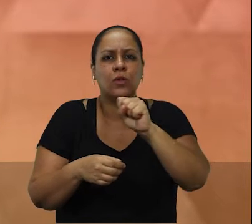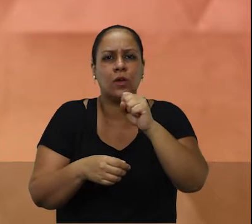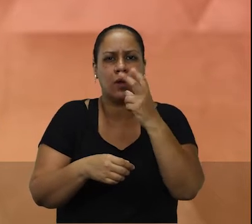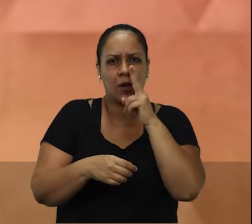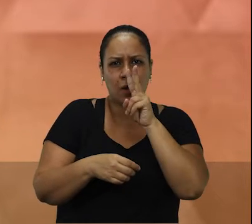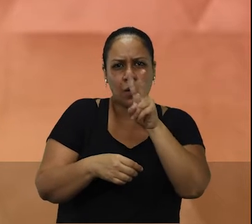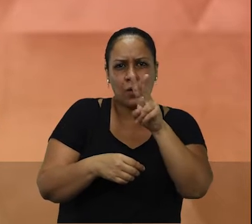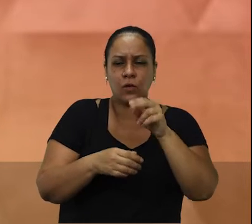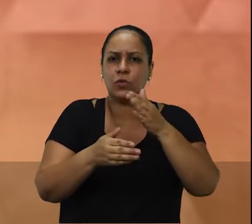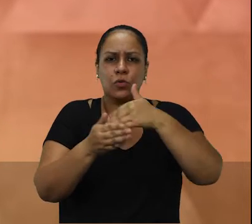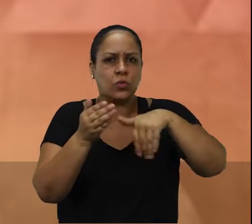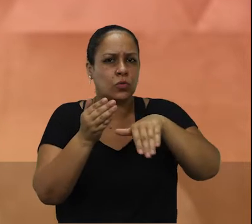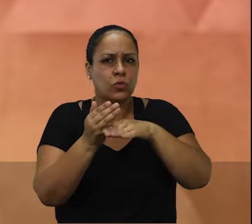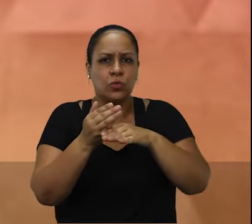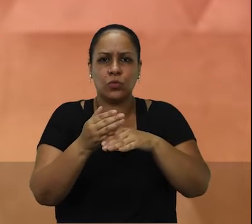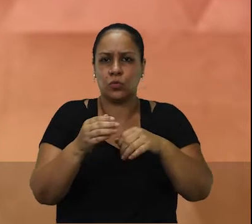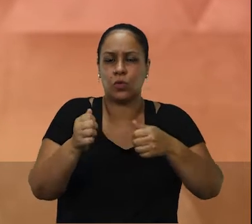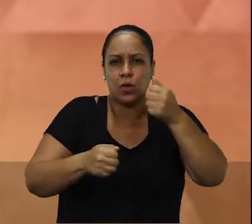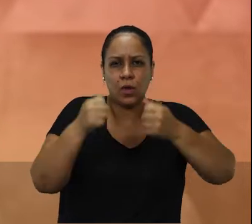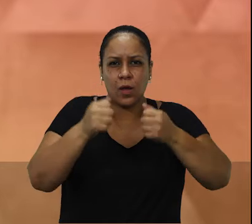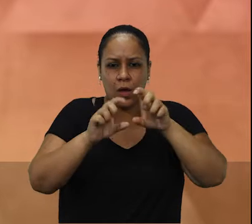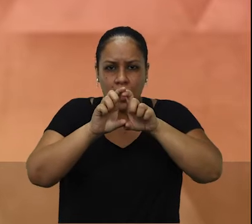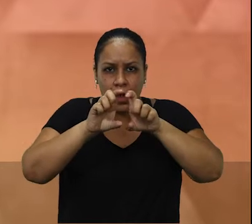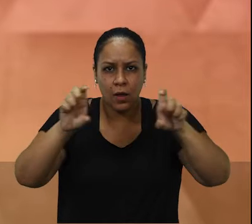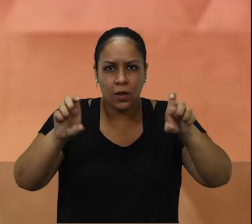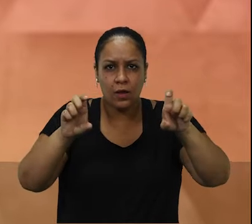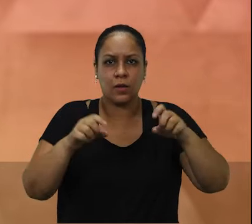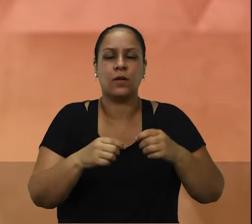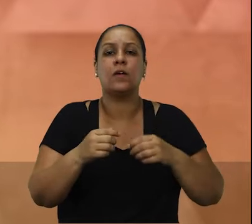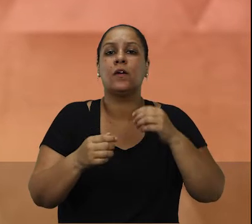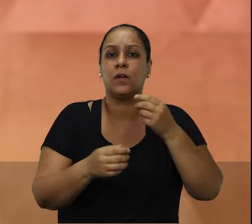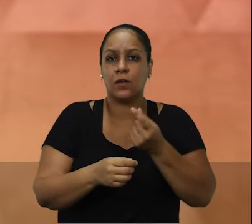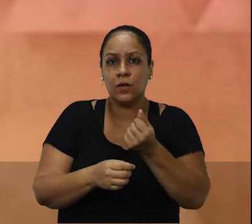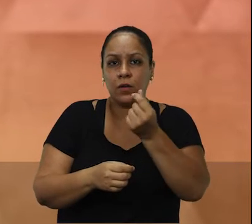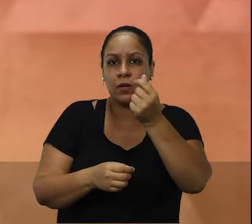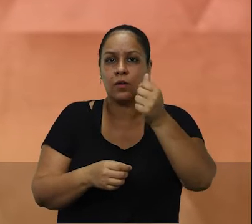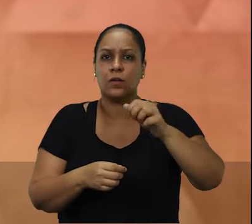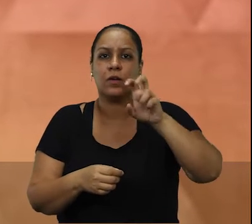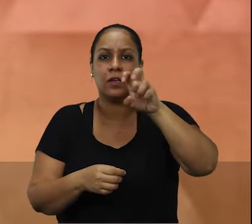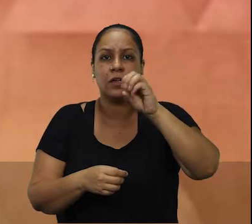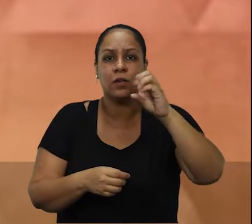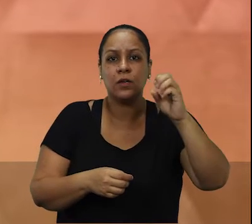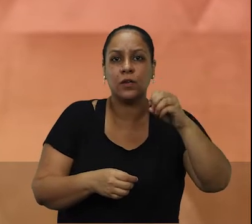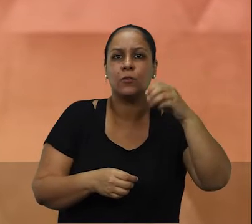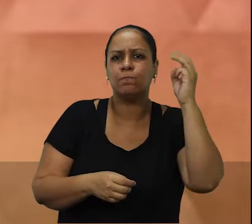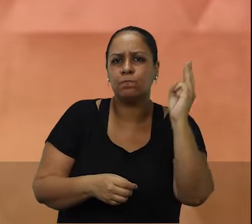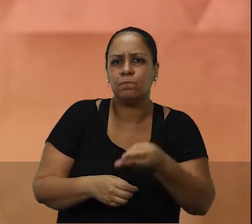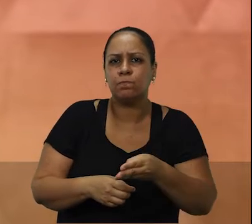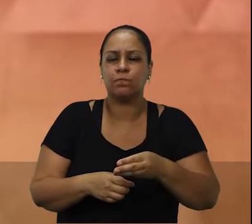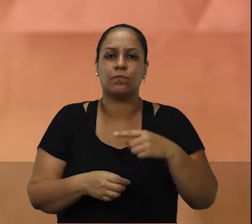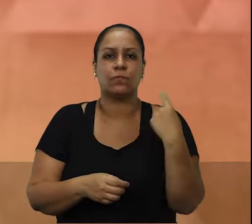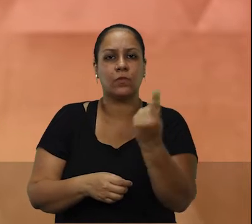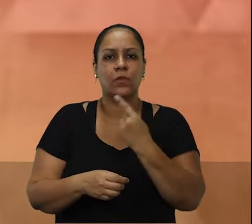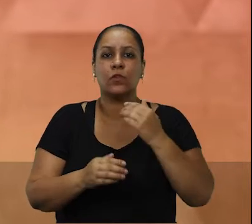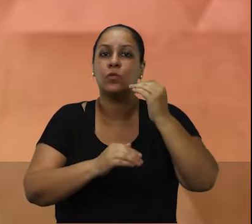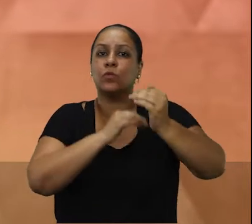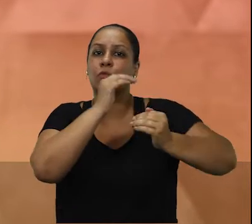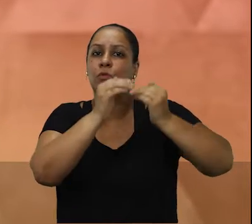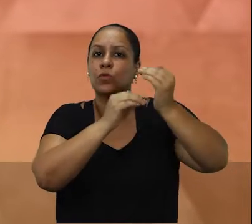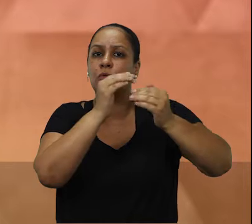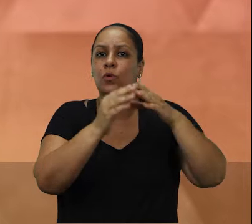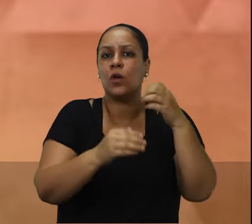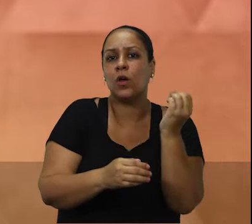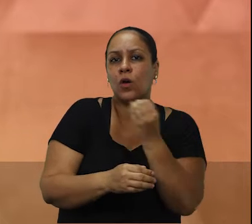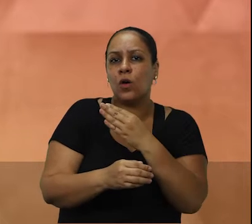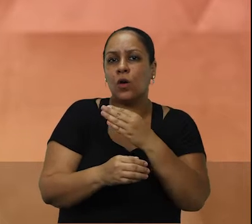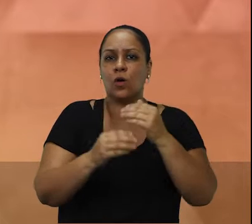rastreia todas as placas de carros. Um investimento de meio milhão de reais. Vamos construir a